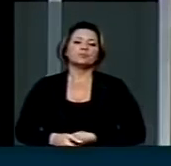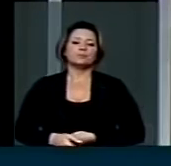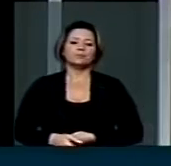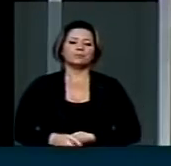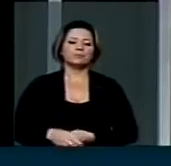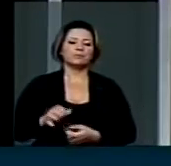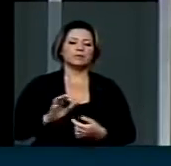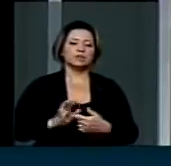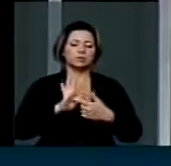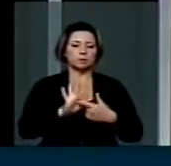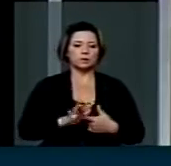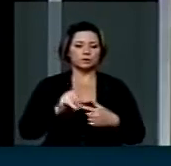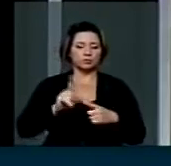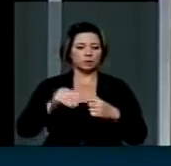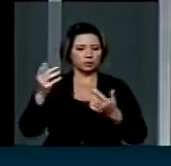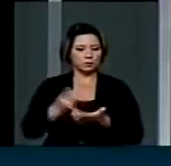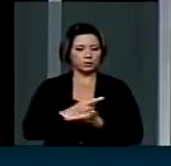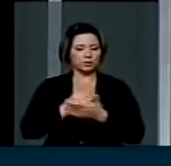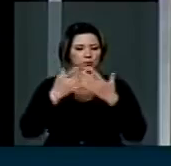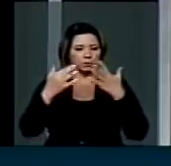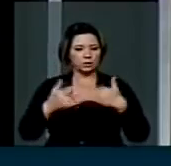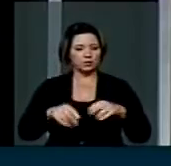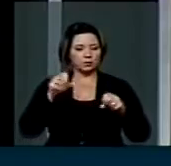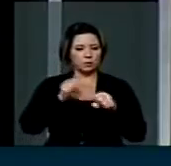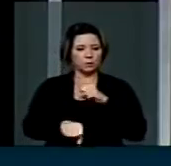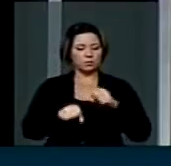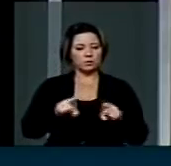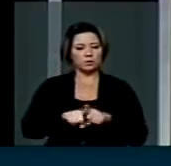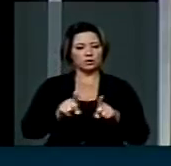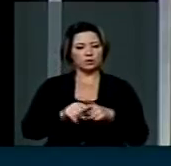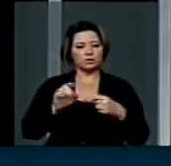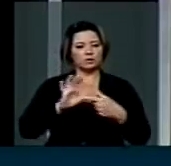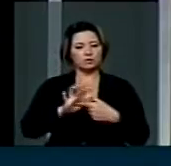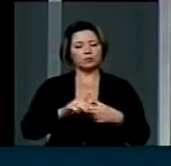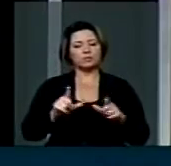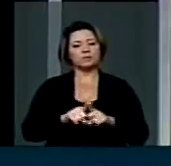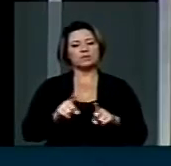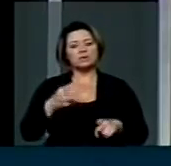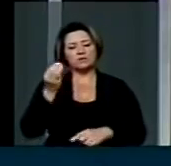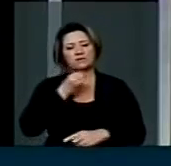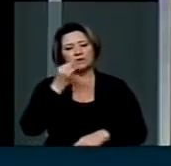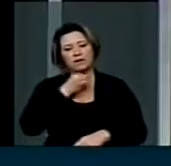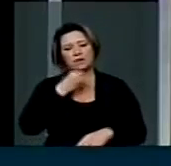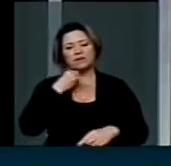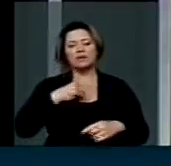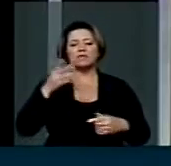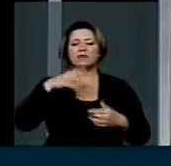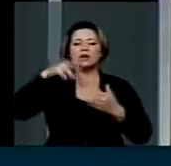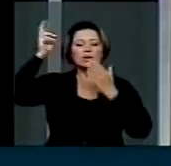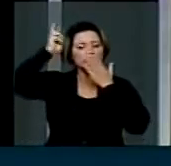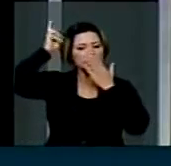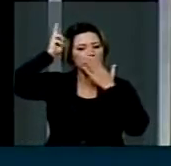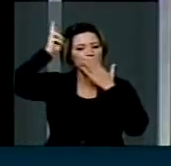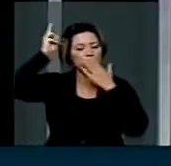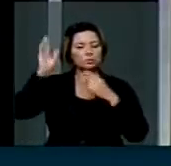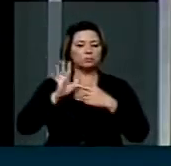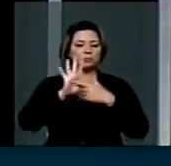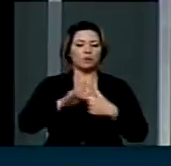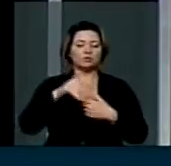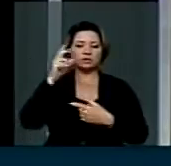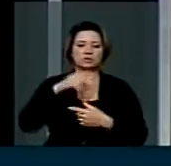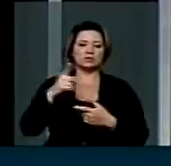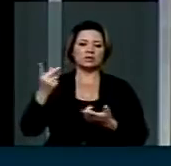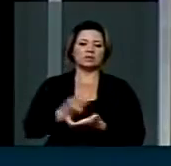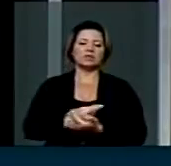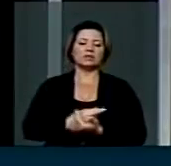Expor grosseiramente os fatos relacionados à morte de Ambrósio apenas fragiliza a imagem dos indígenas e reforça os estereótipos